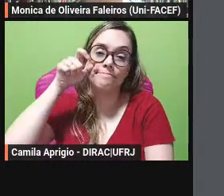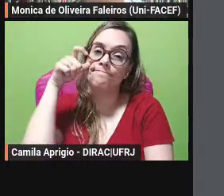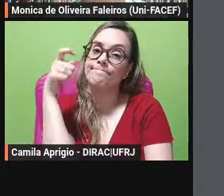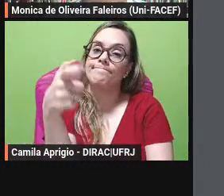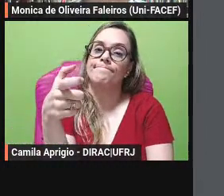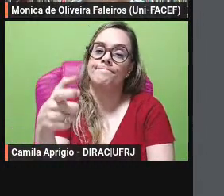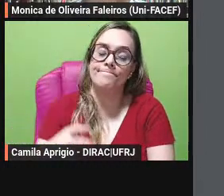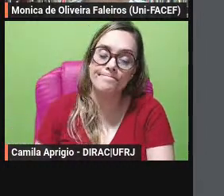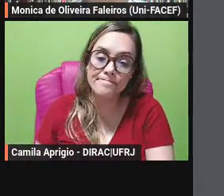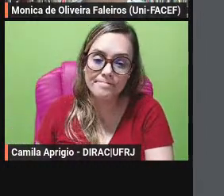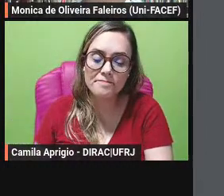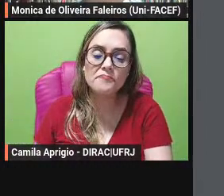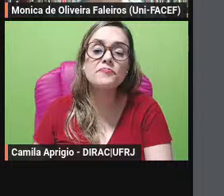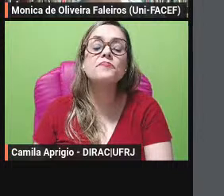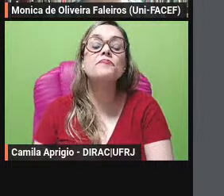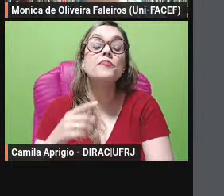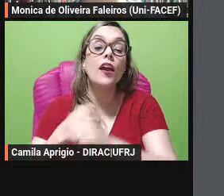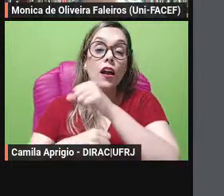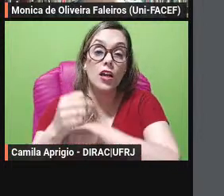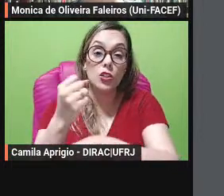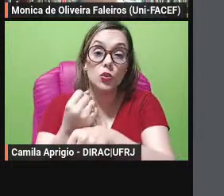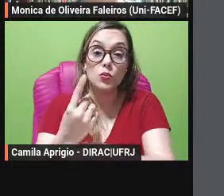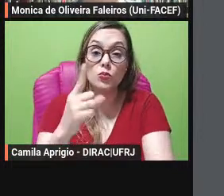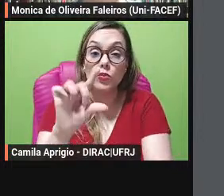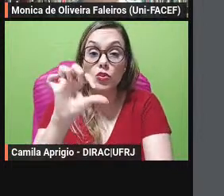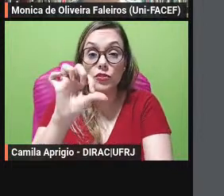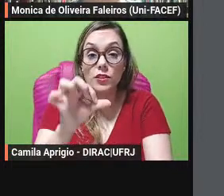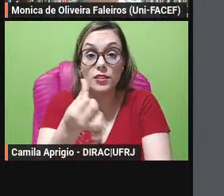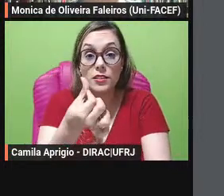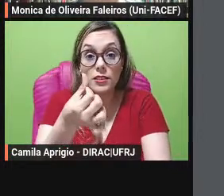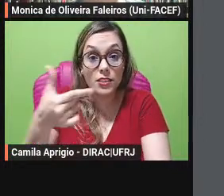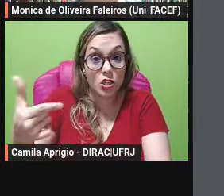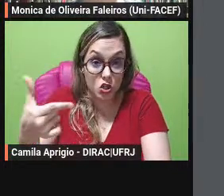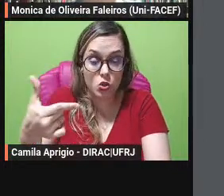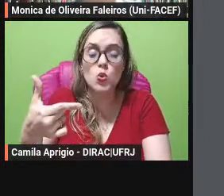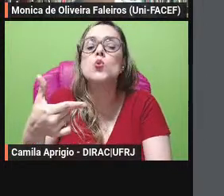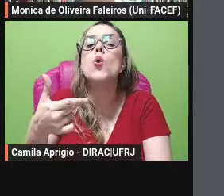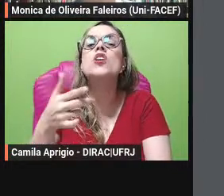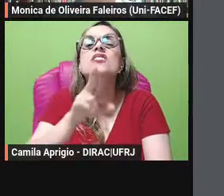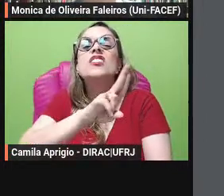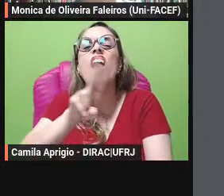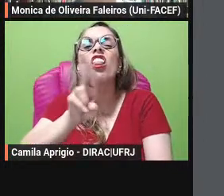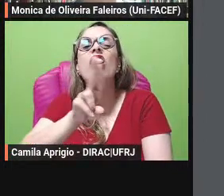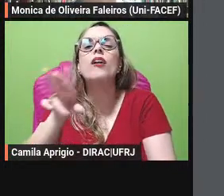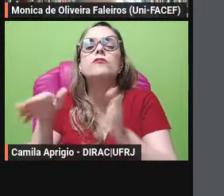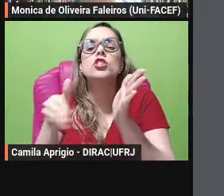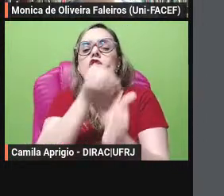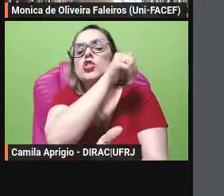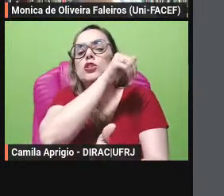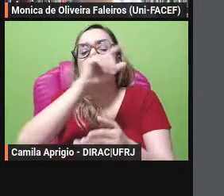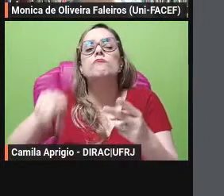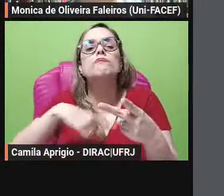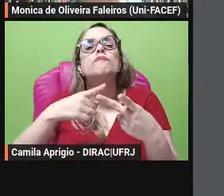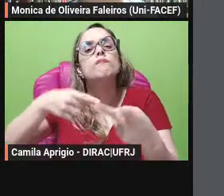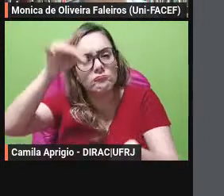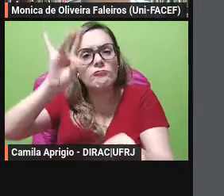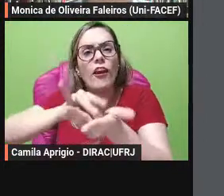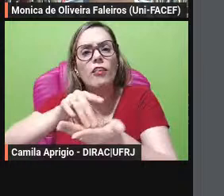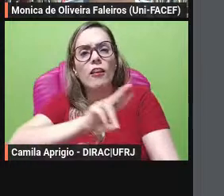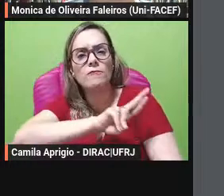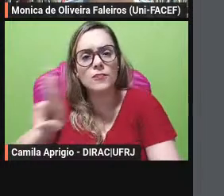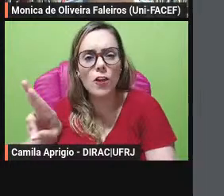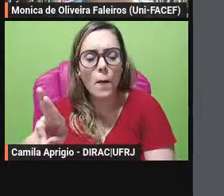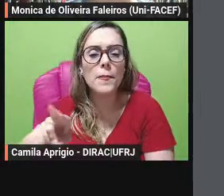1962 ele dispensou o pseudônimo Van Gogh passando a assinar Milor Fernandes em seus textos no